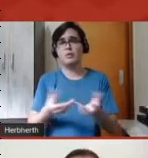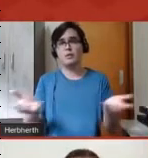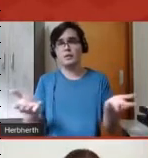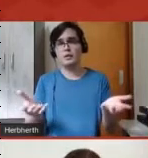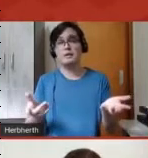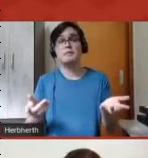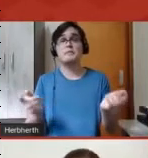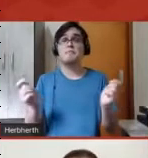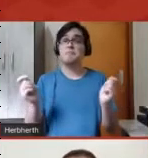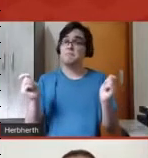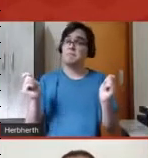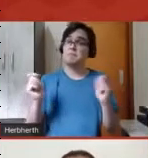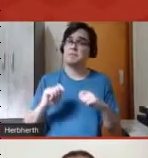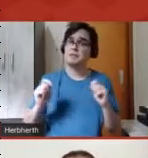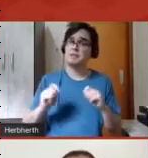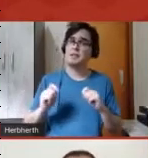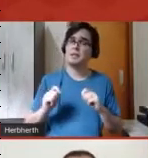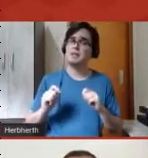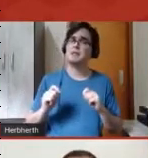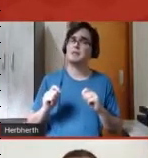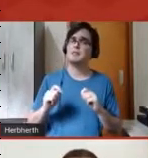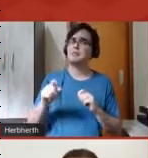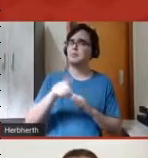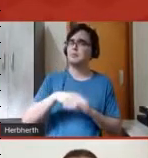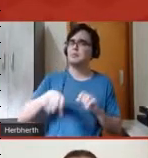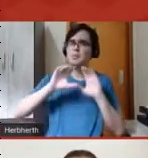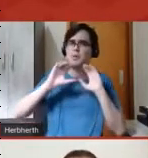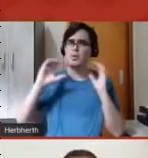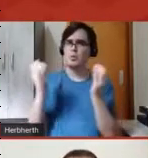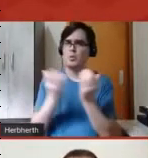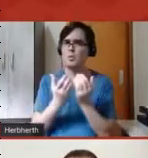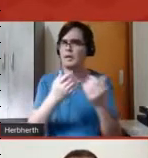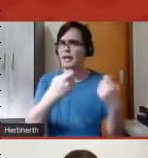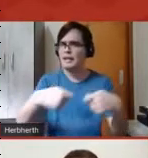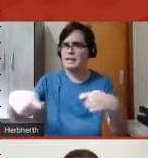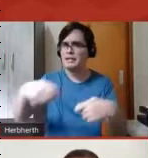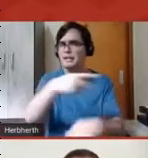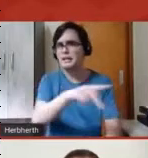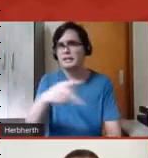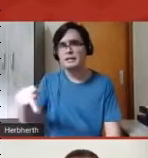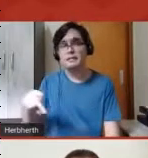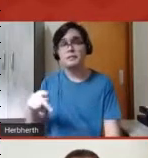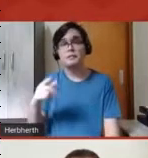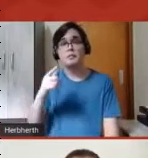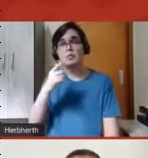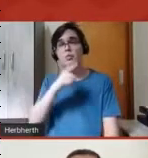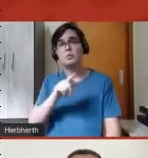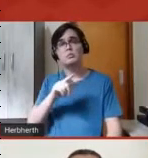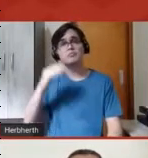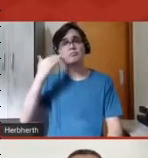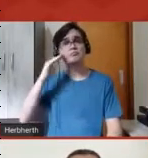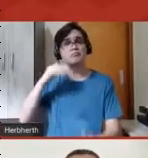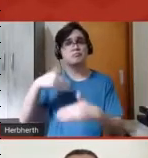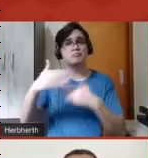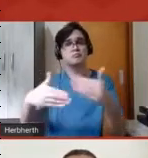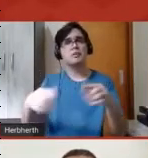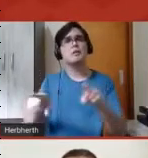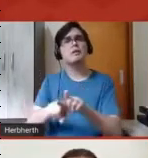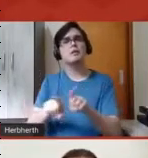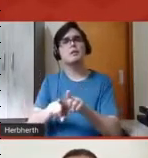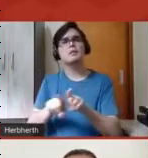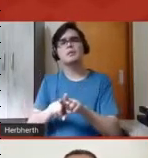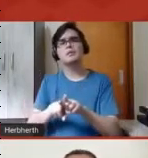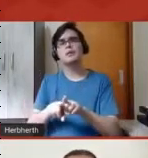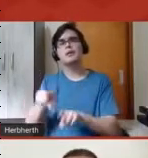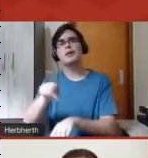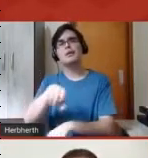necessidades da nossa comunidade, que oferecesse a esses alunos, nossos alunos ingressantes, um